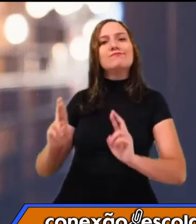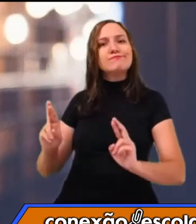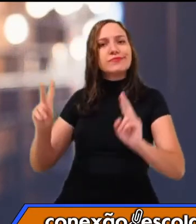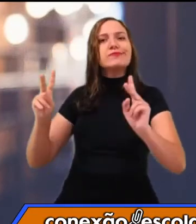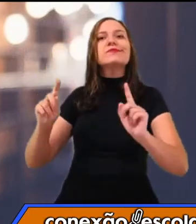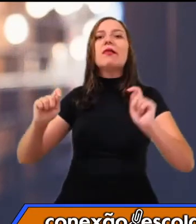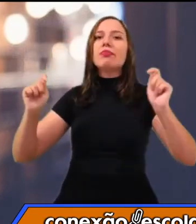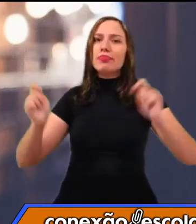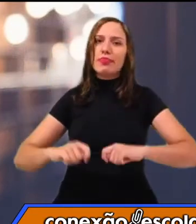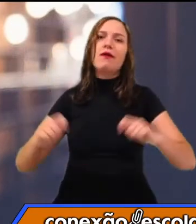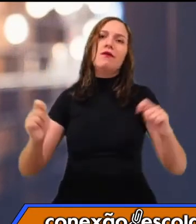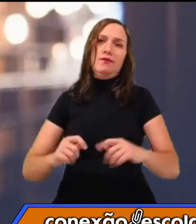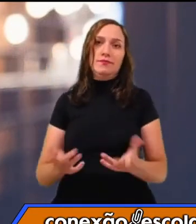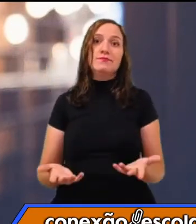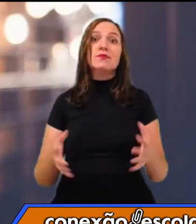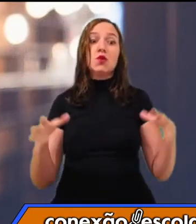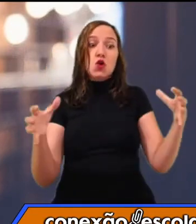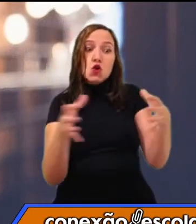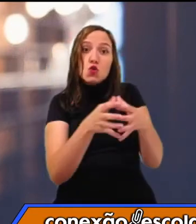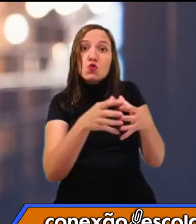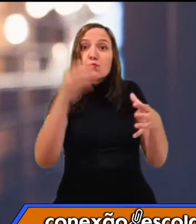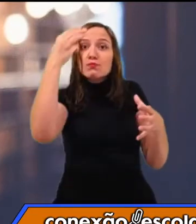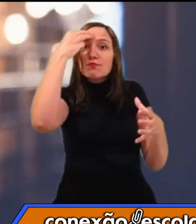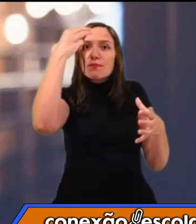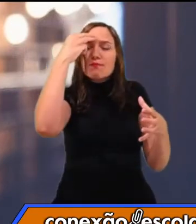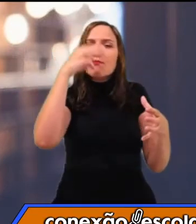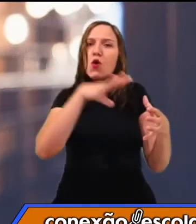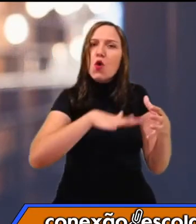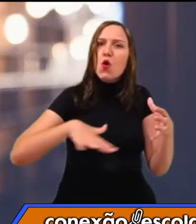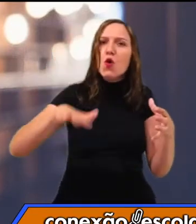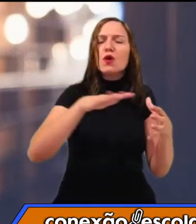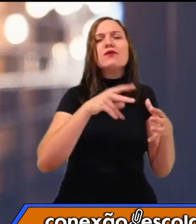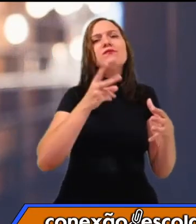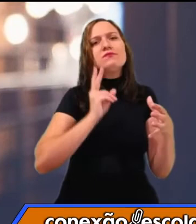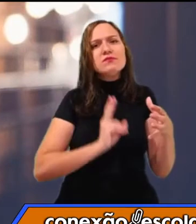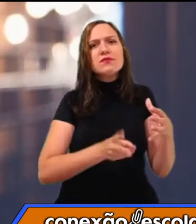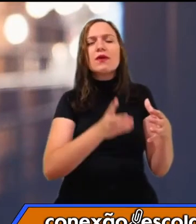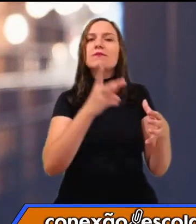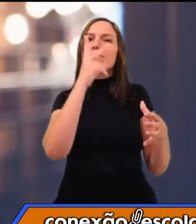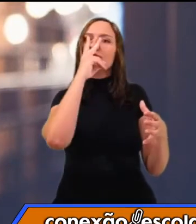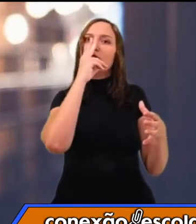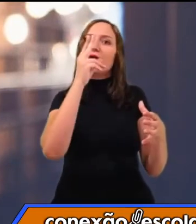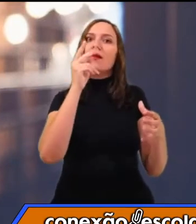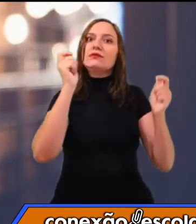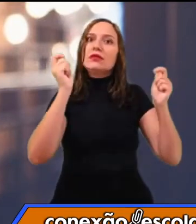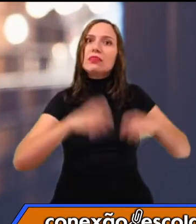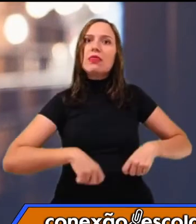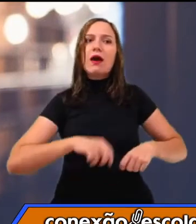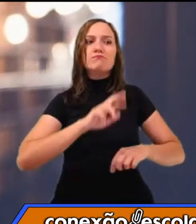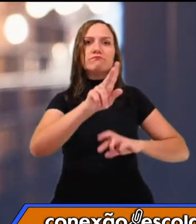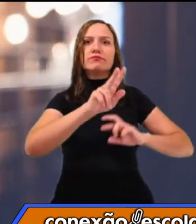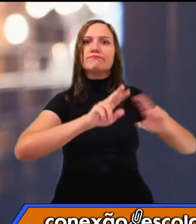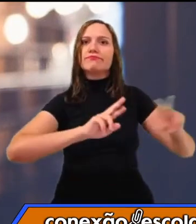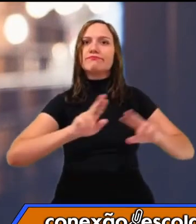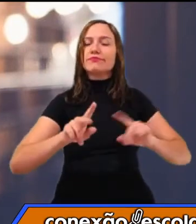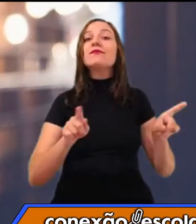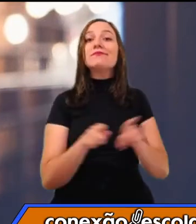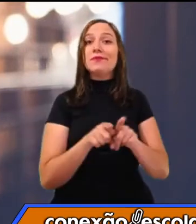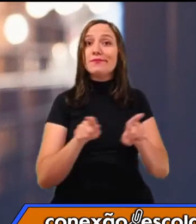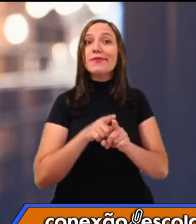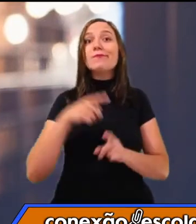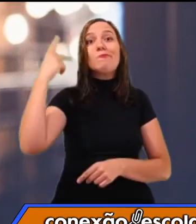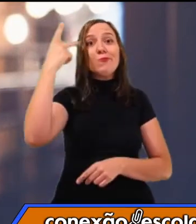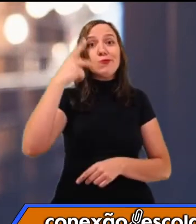de um grupo, ela é sempre um campo de disputa, um campo de disputa política, né?